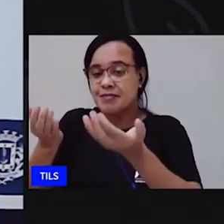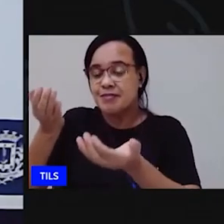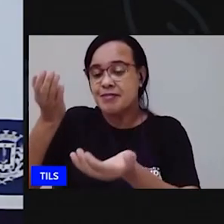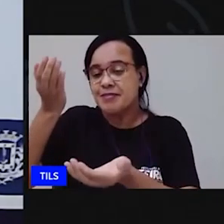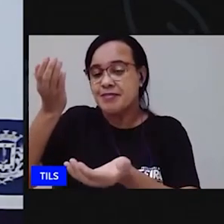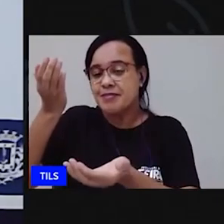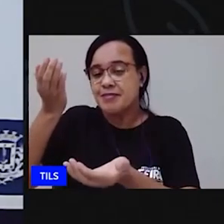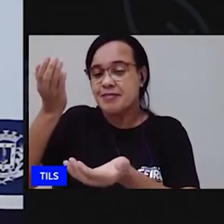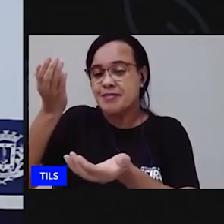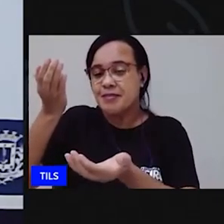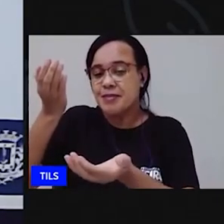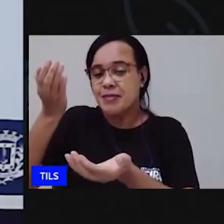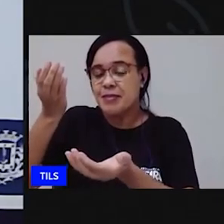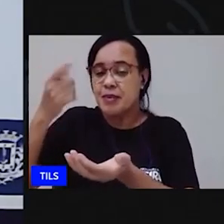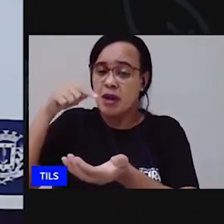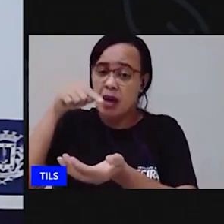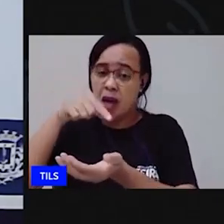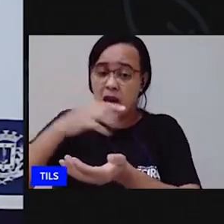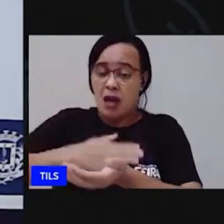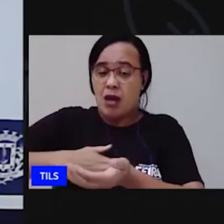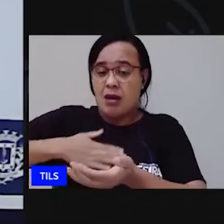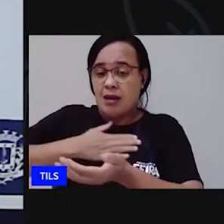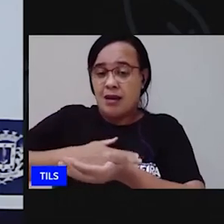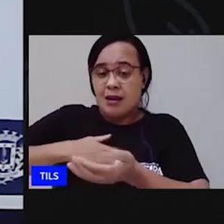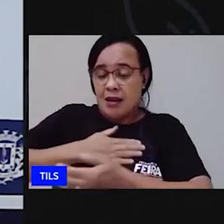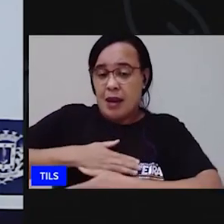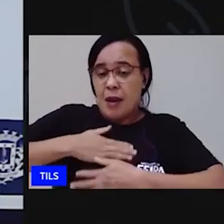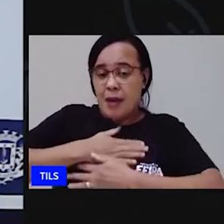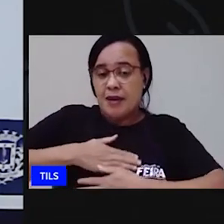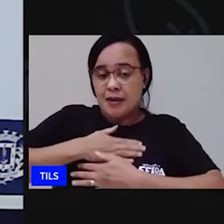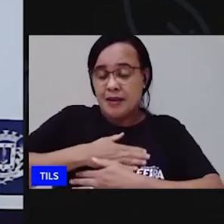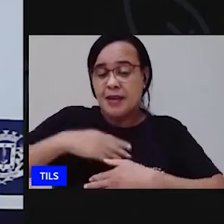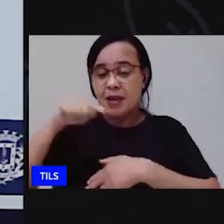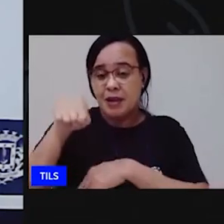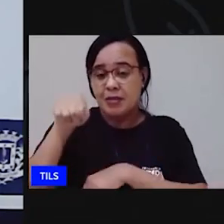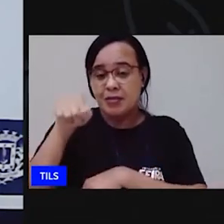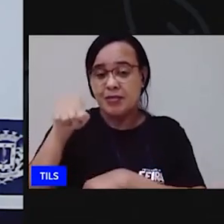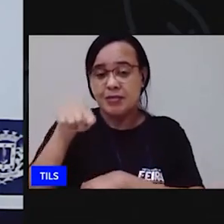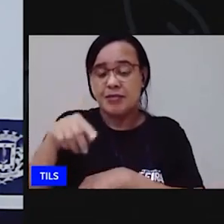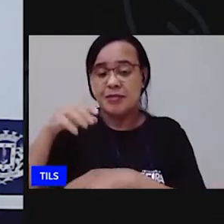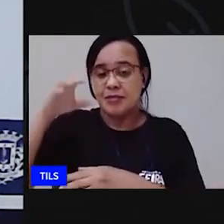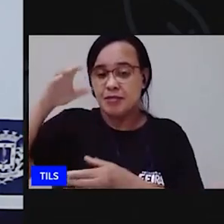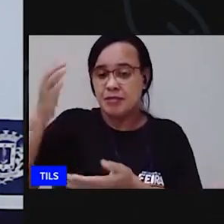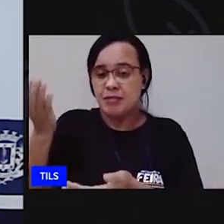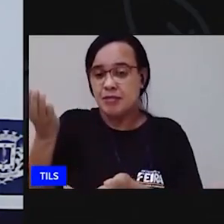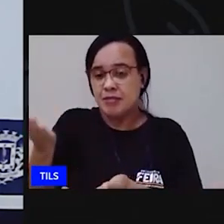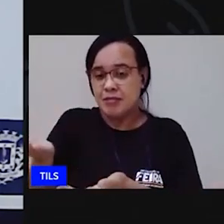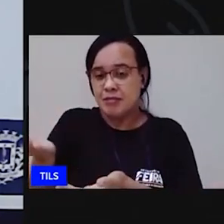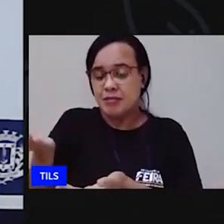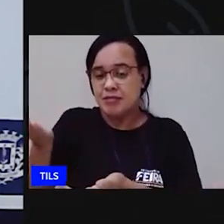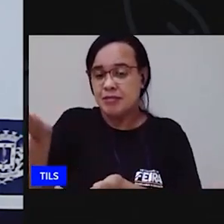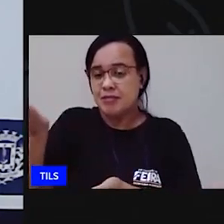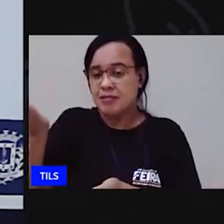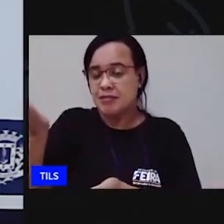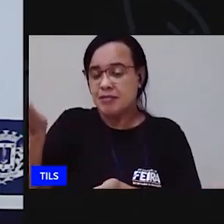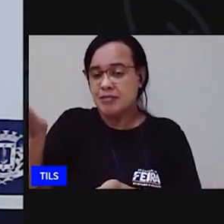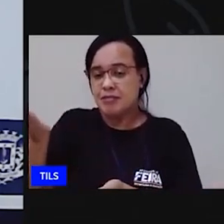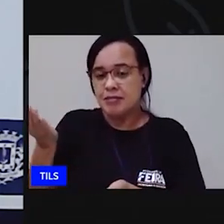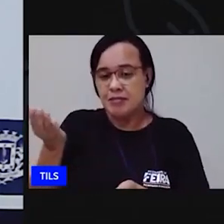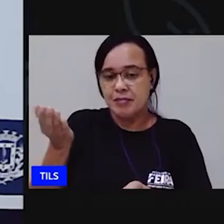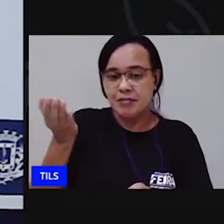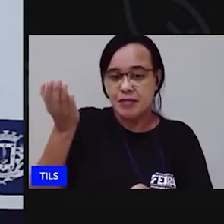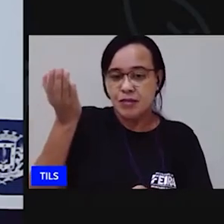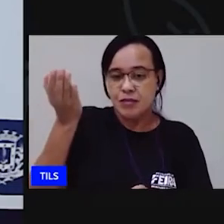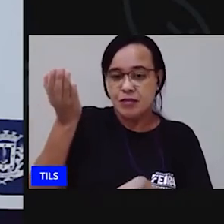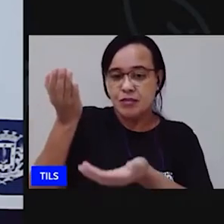aqui o sabonete tá desse lado da balança desceu quem tá mais pra cima quem tá